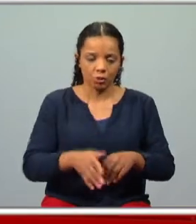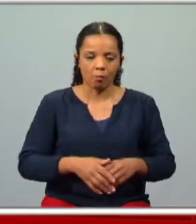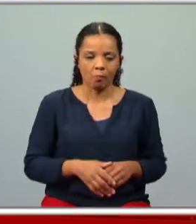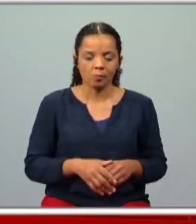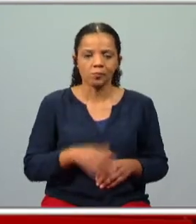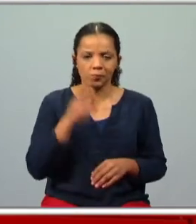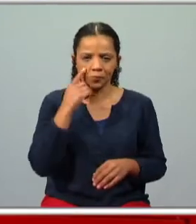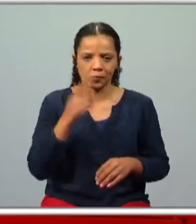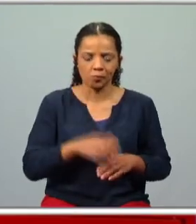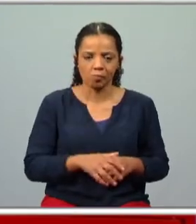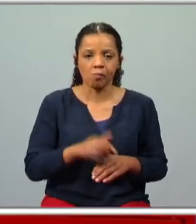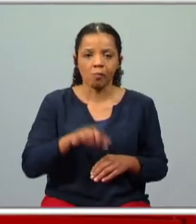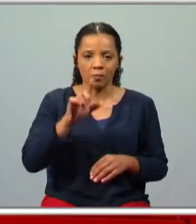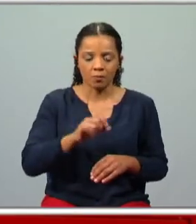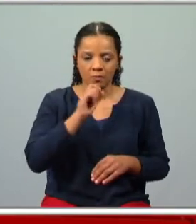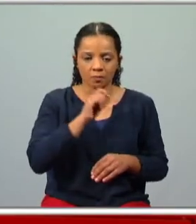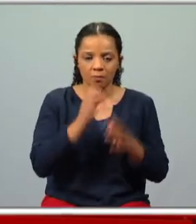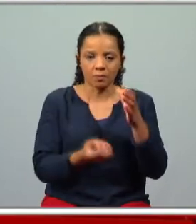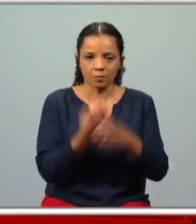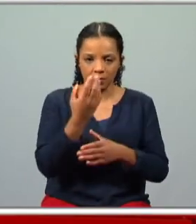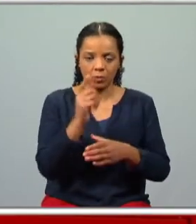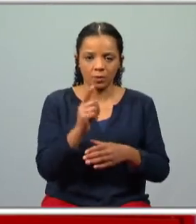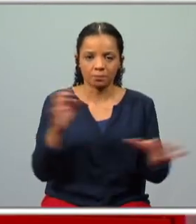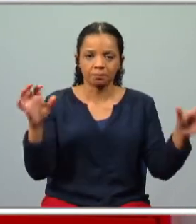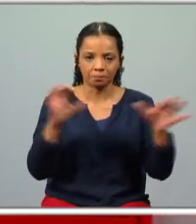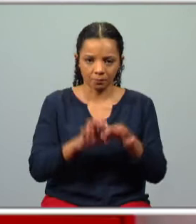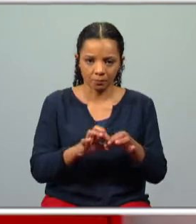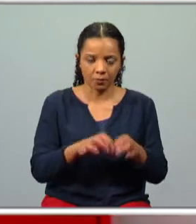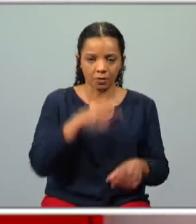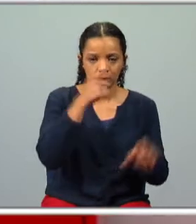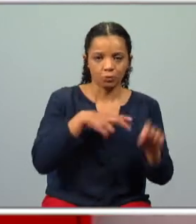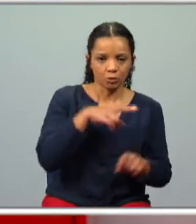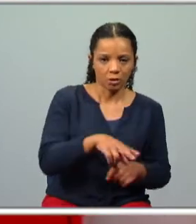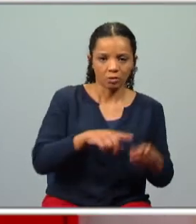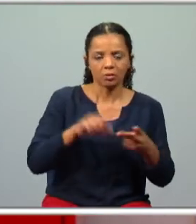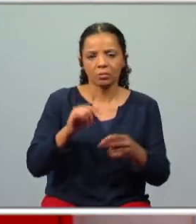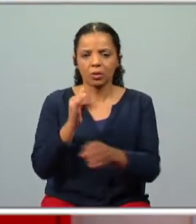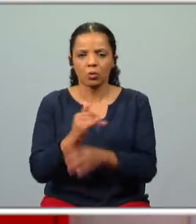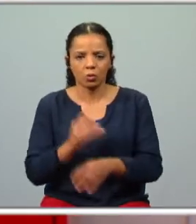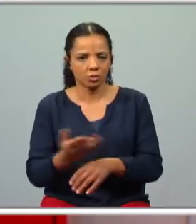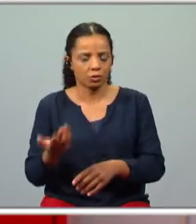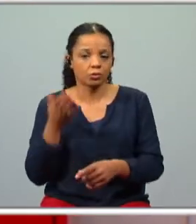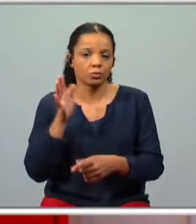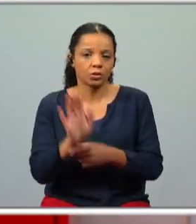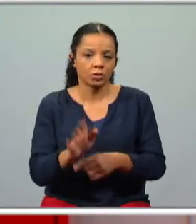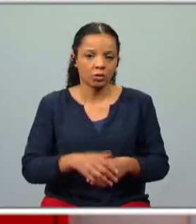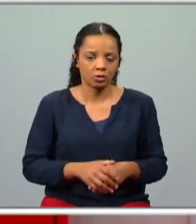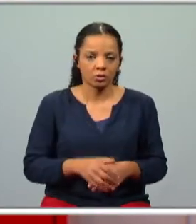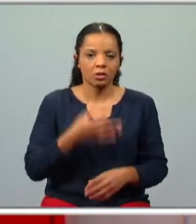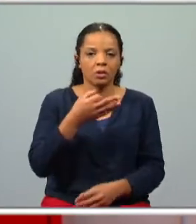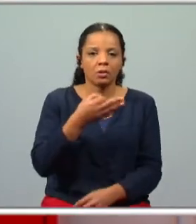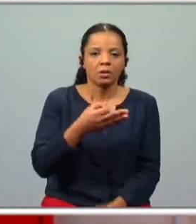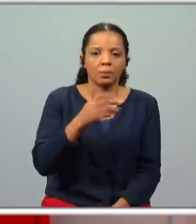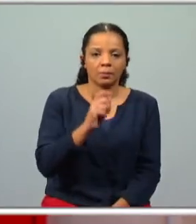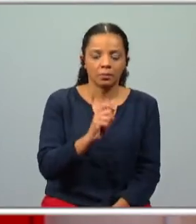e repara aqui também podemos criar um paralelismo entre os portugueses e outras figuras clássicas como por exemplo Petulomeu